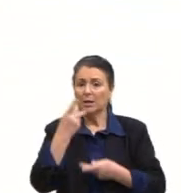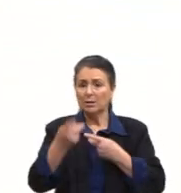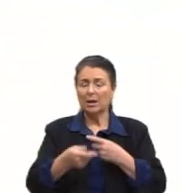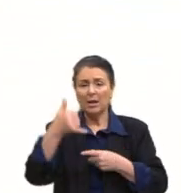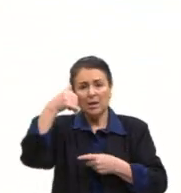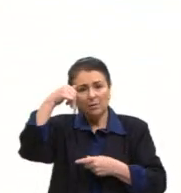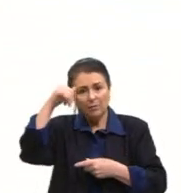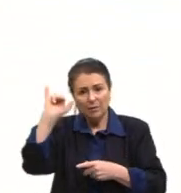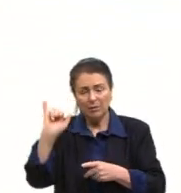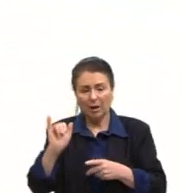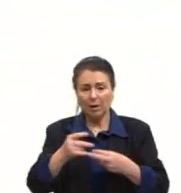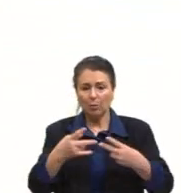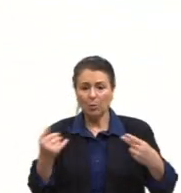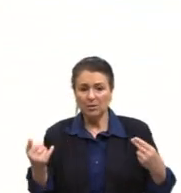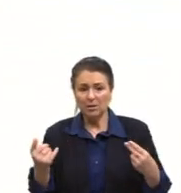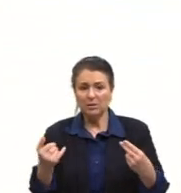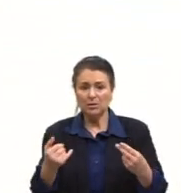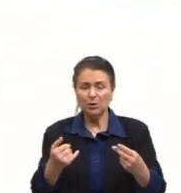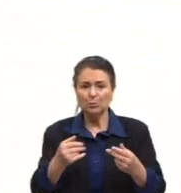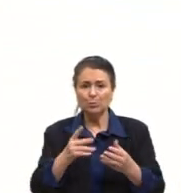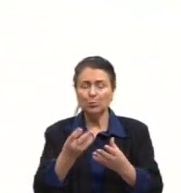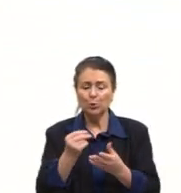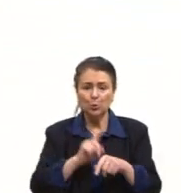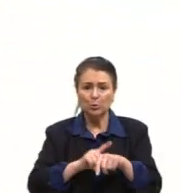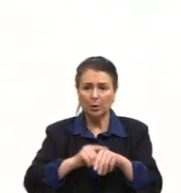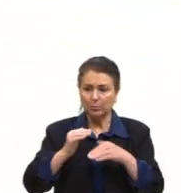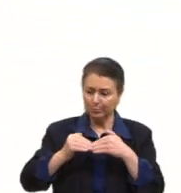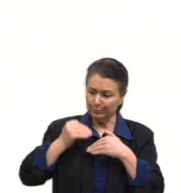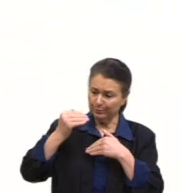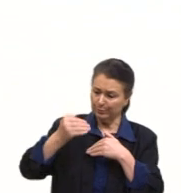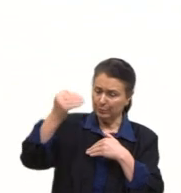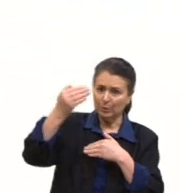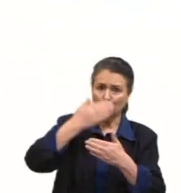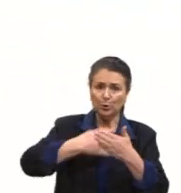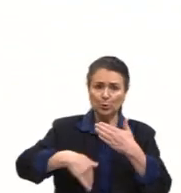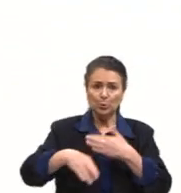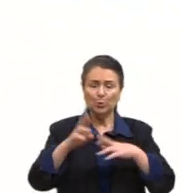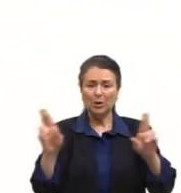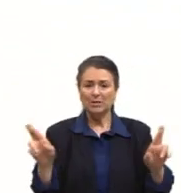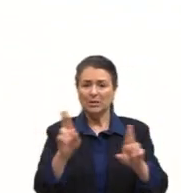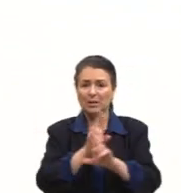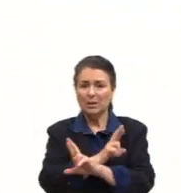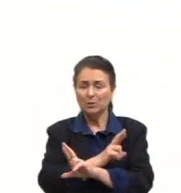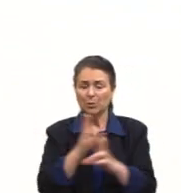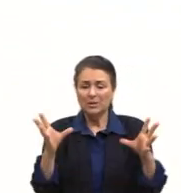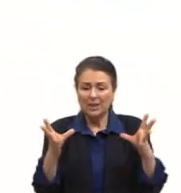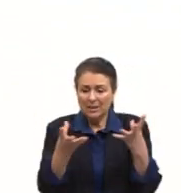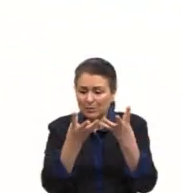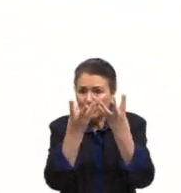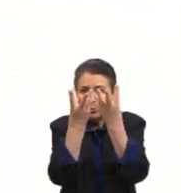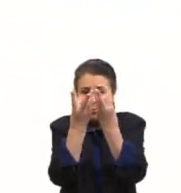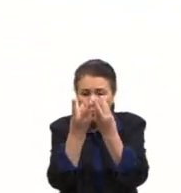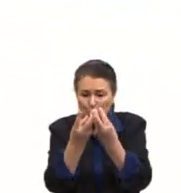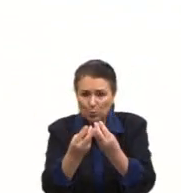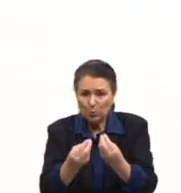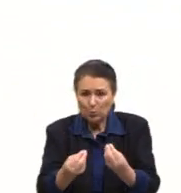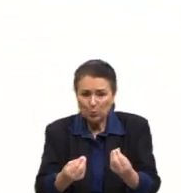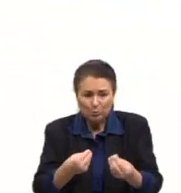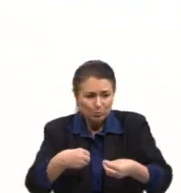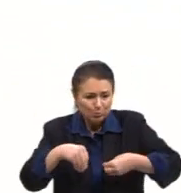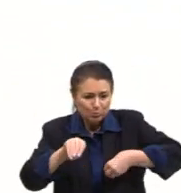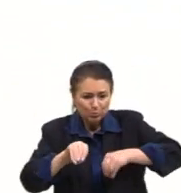evitar situações duradouras. E aí tudo é volátil. As relações, as amizades, o amor. Tudo é muito